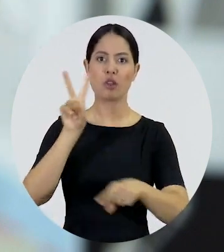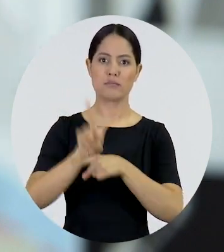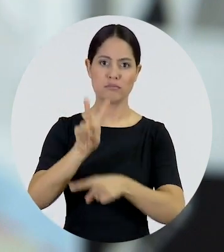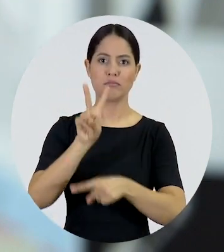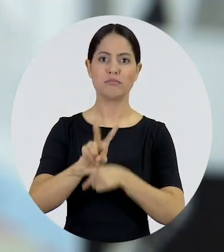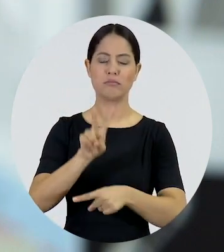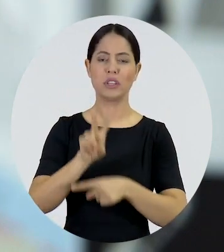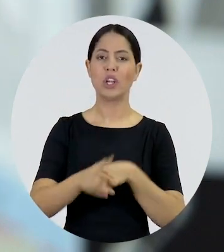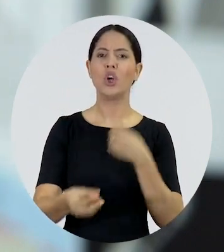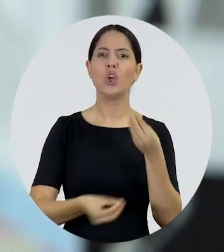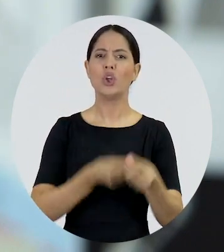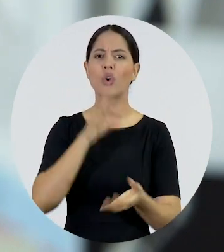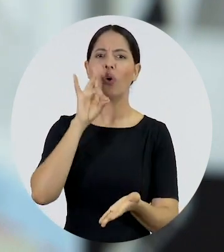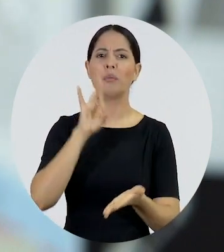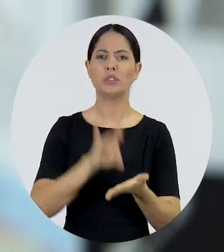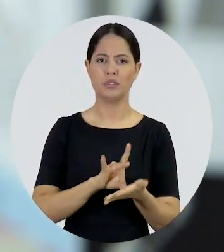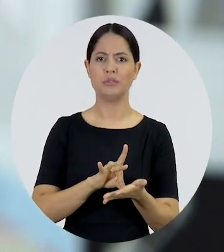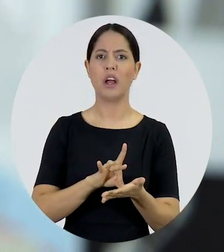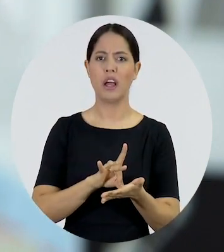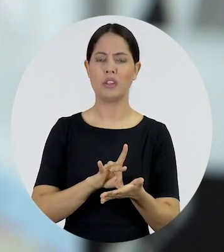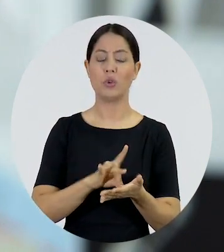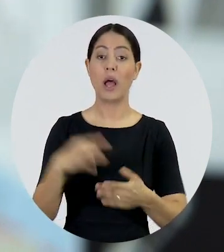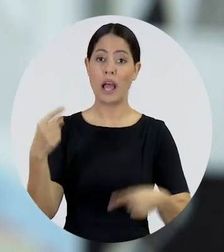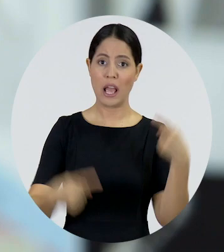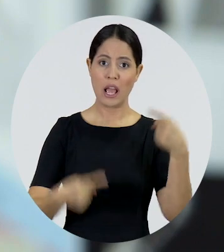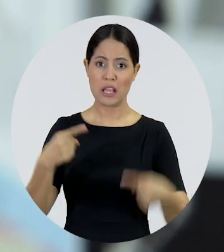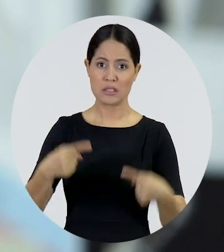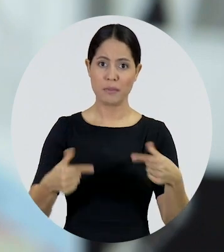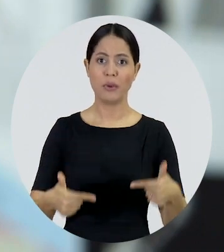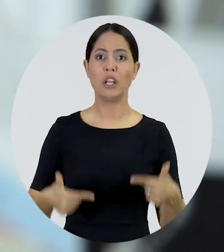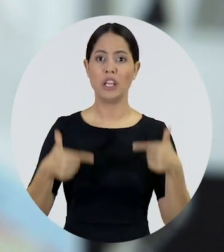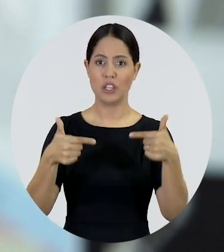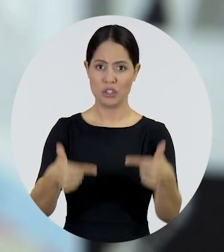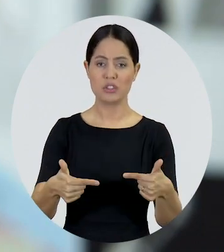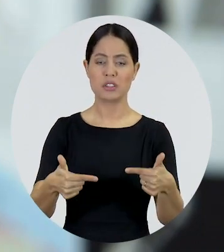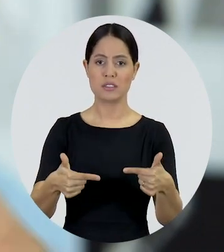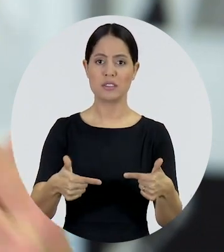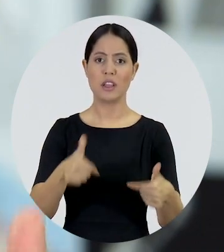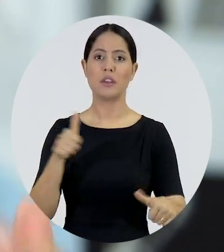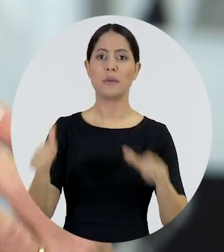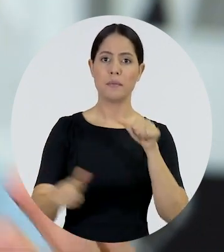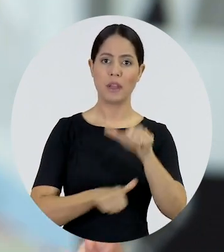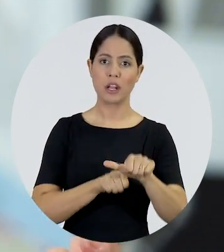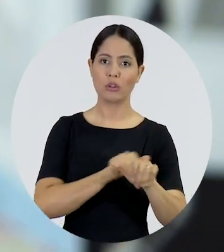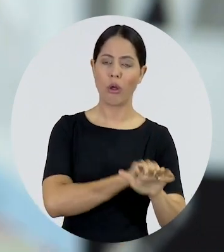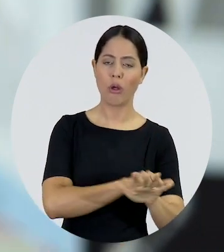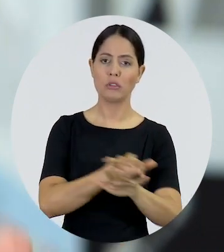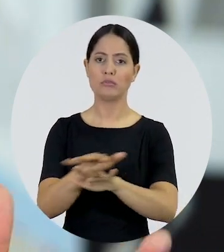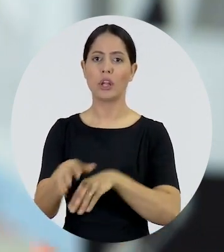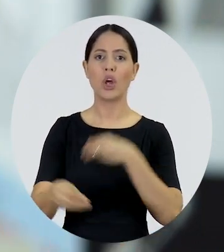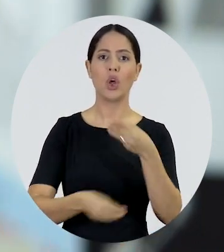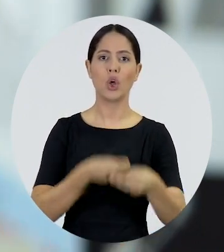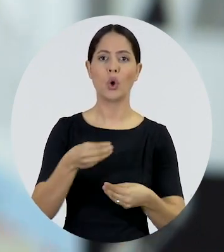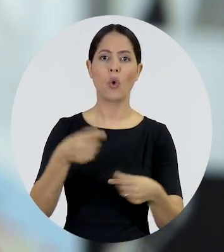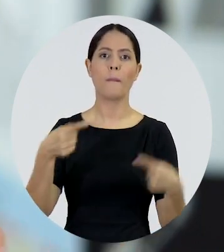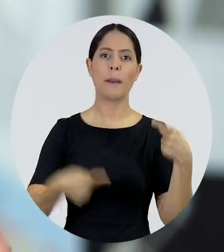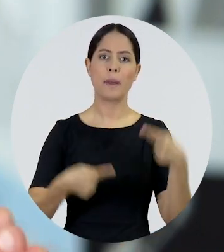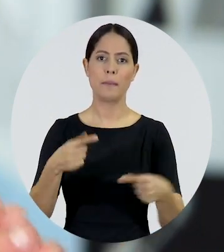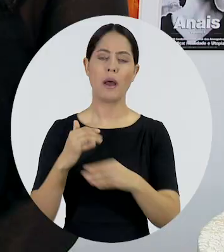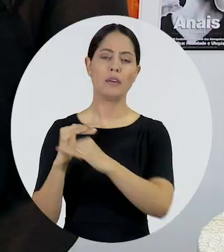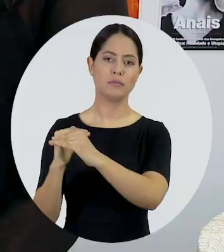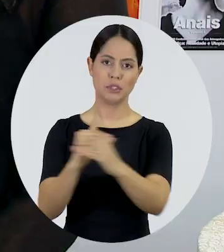deveria incidir nas políticas migratórias, como deveria incidir nas políticas de igualdade. E